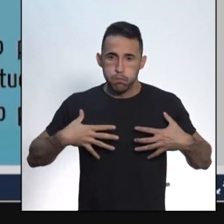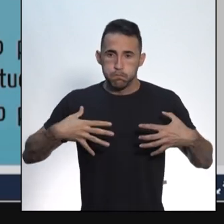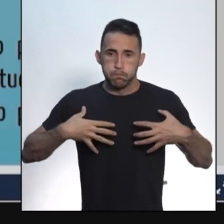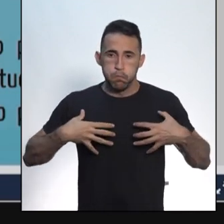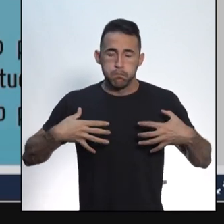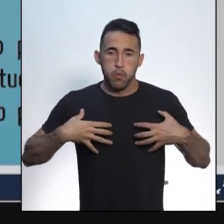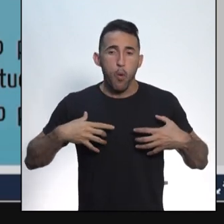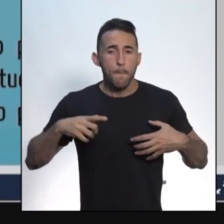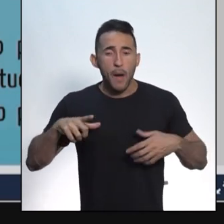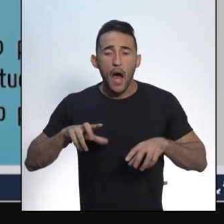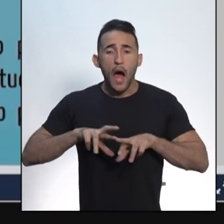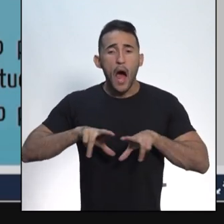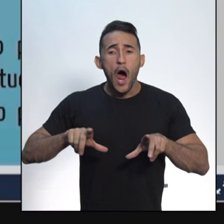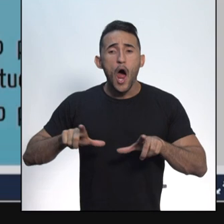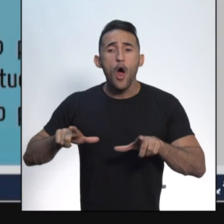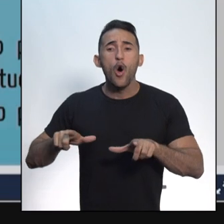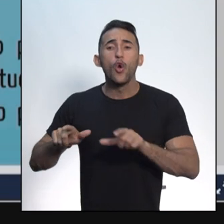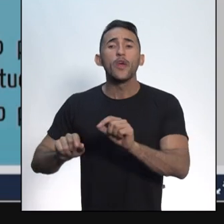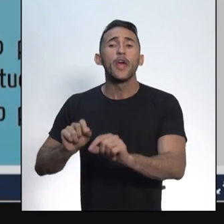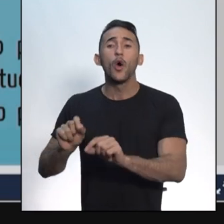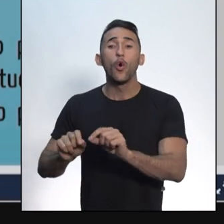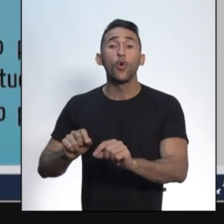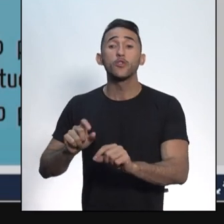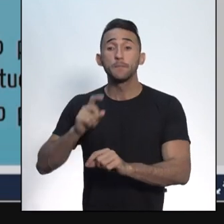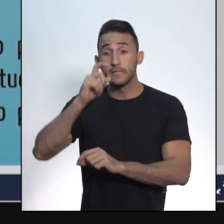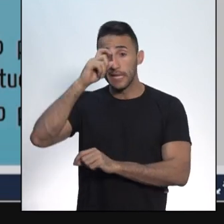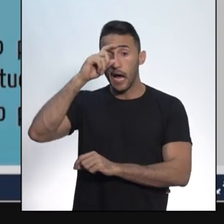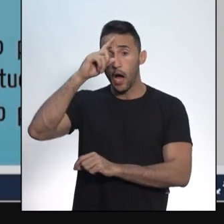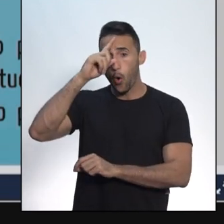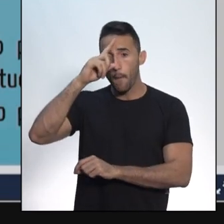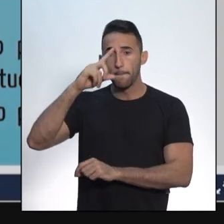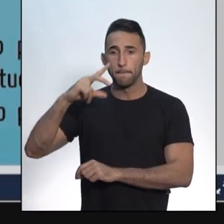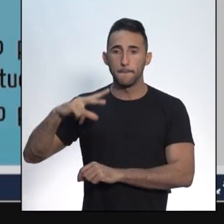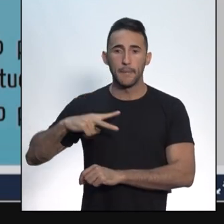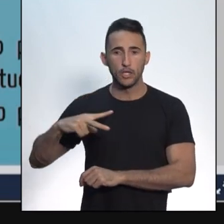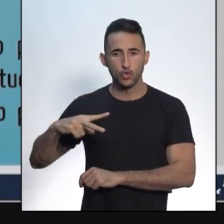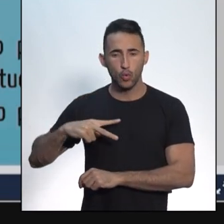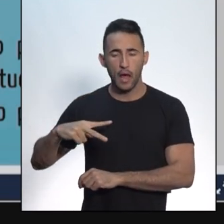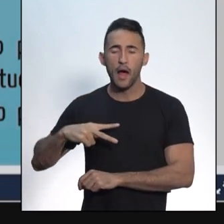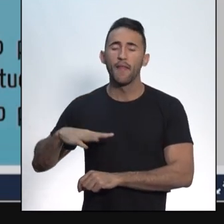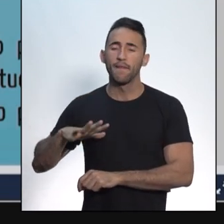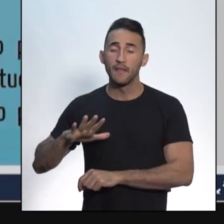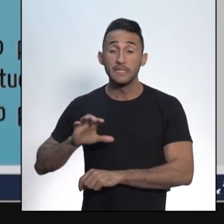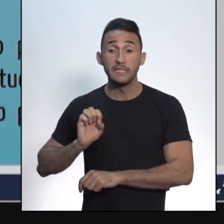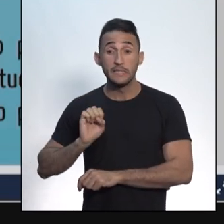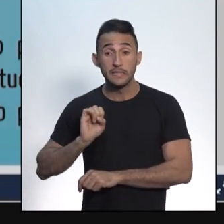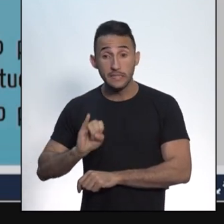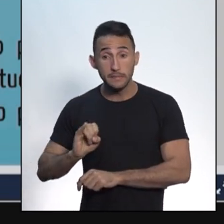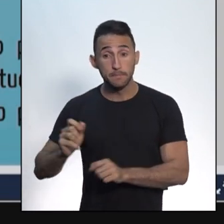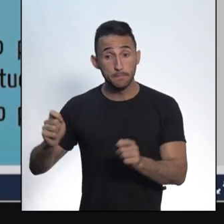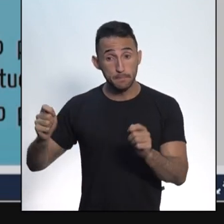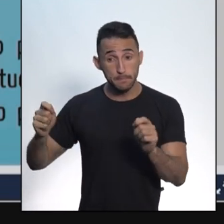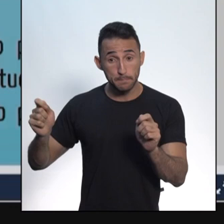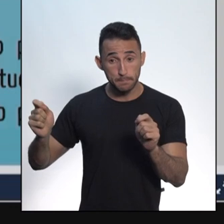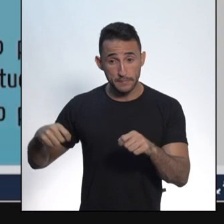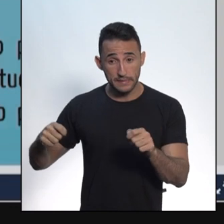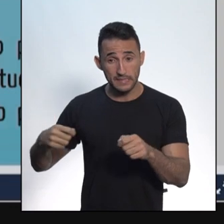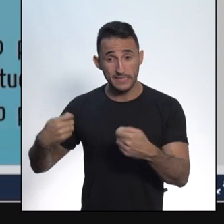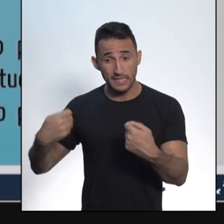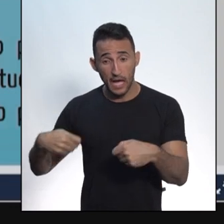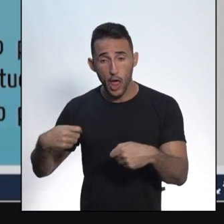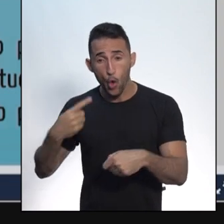nos hospitais particulares, nos hospitais privados. Se for necessário, eu irei